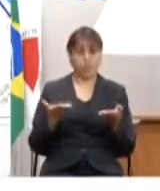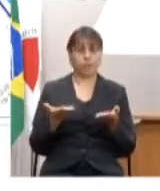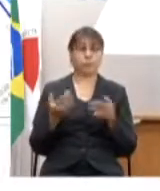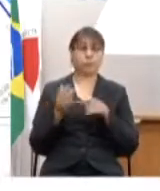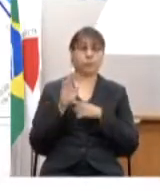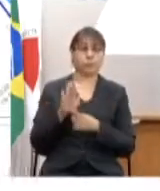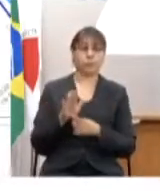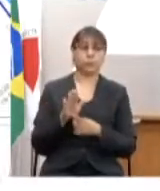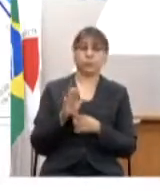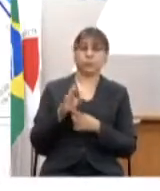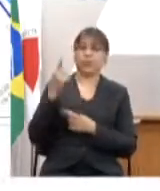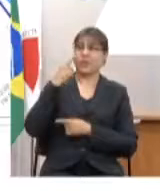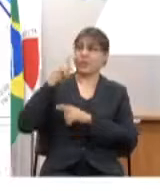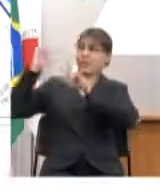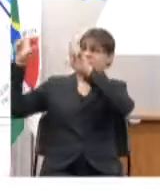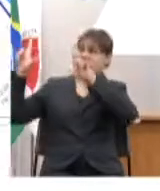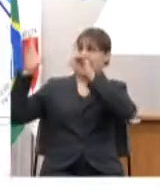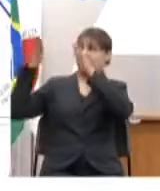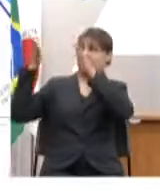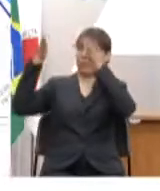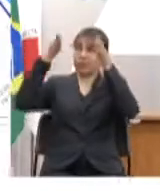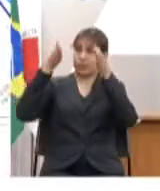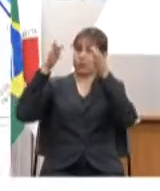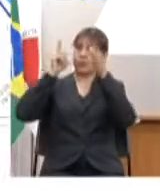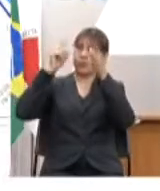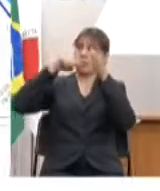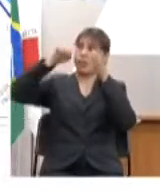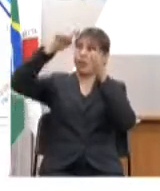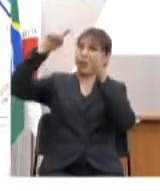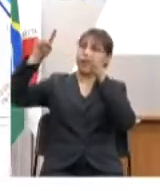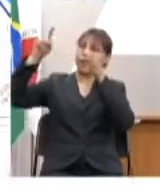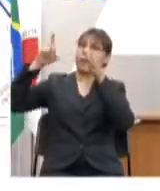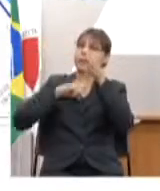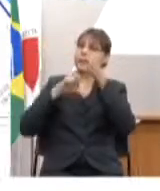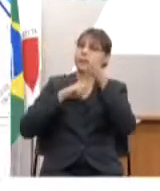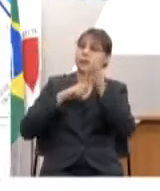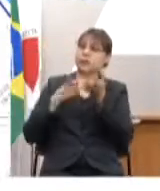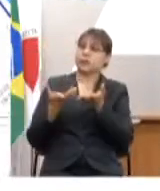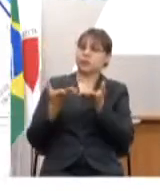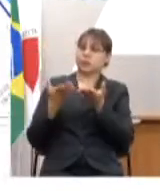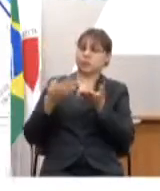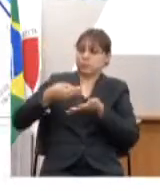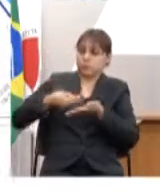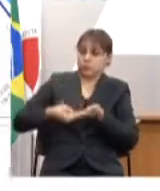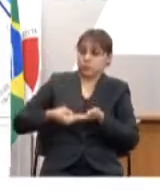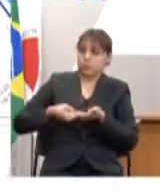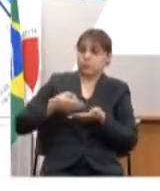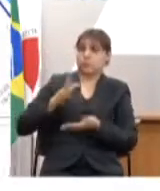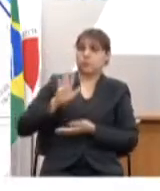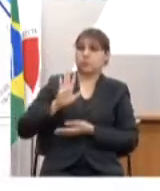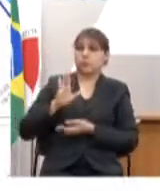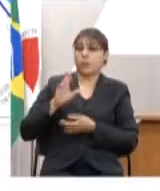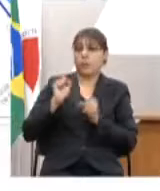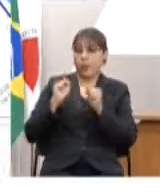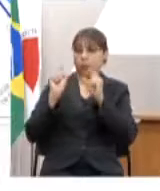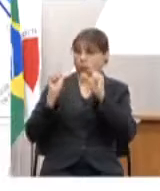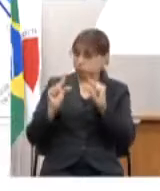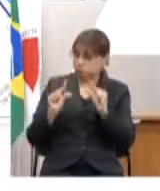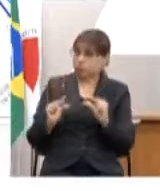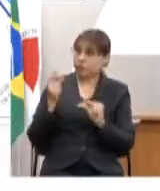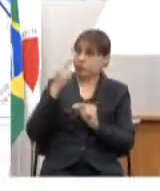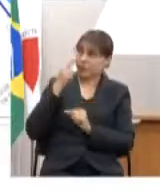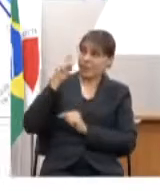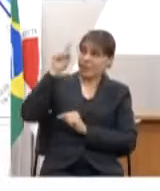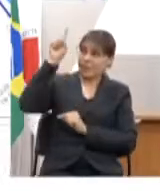mostra a esquerda no gráfico superior esquerdo uma ocupação de leitos que está com uma tendência a queda muito nítida